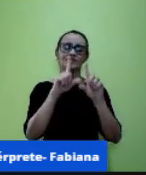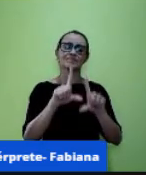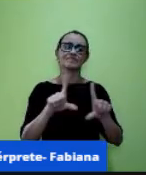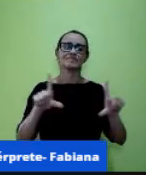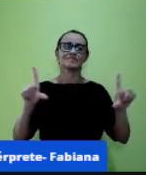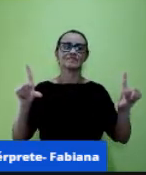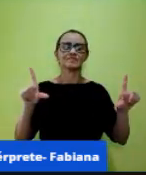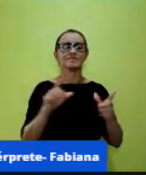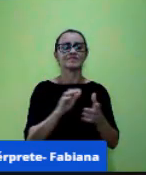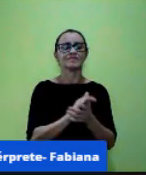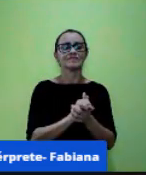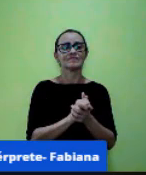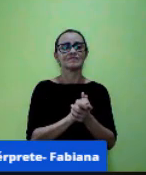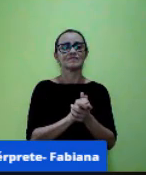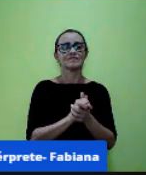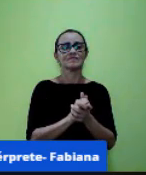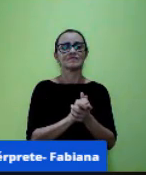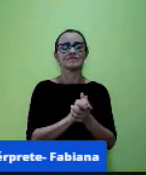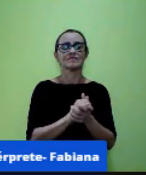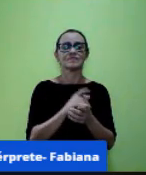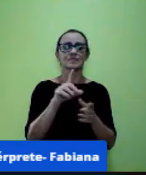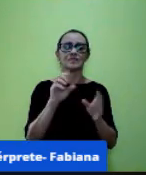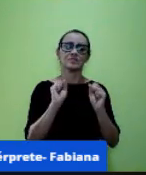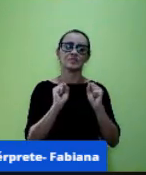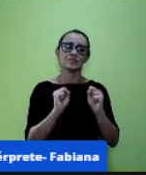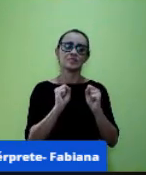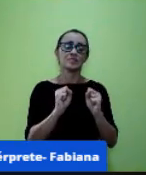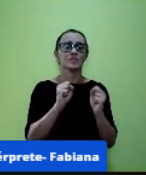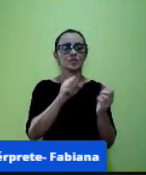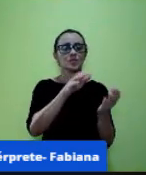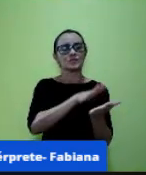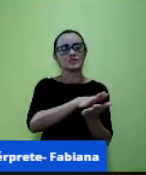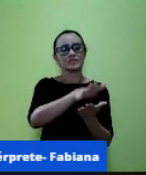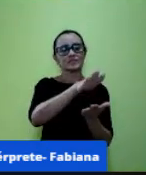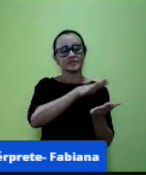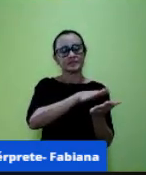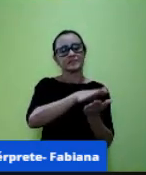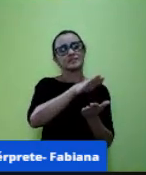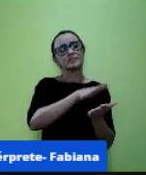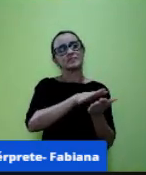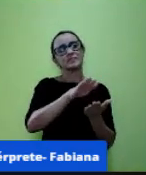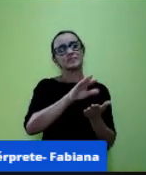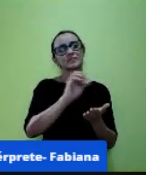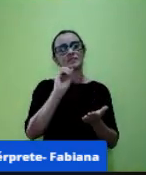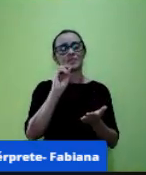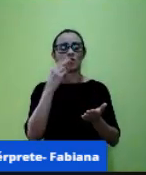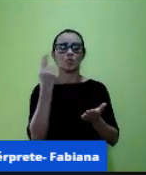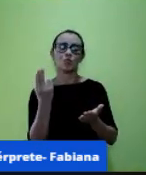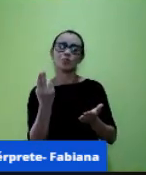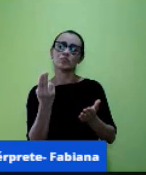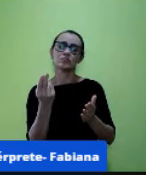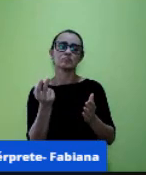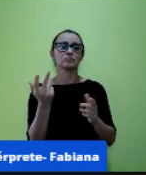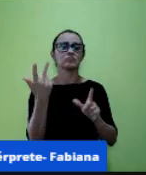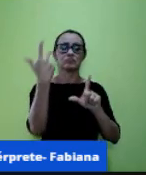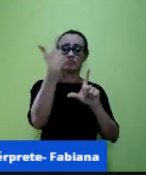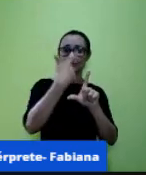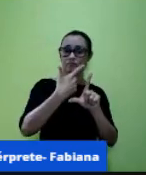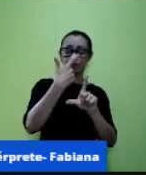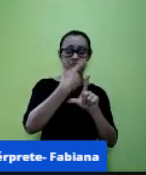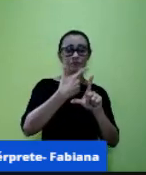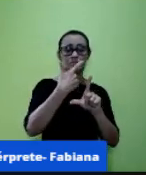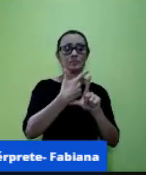isso aí você pode fazer impresso né ou no seu vídeo ou apresentação